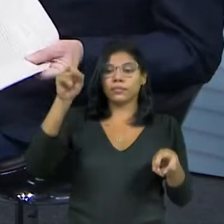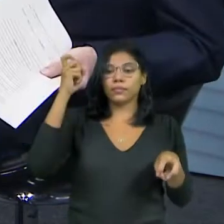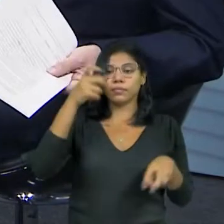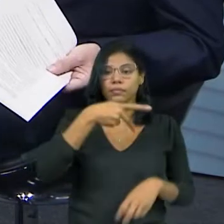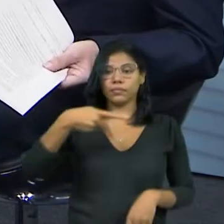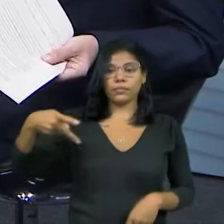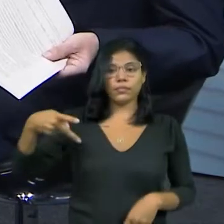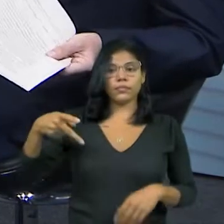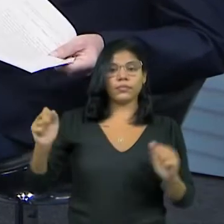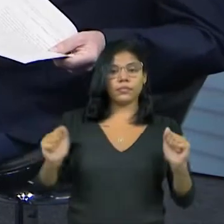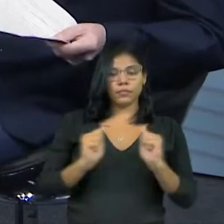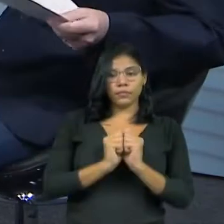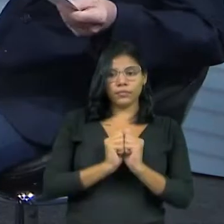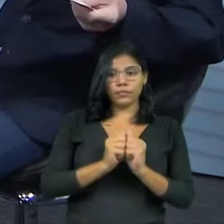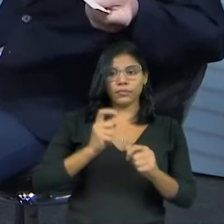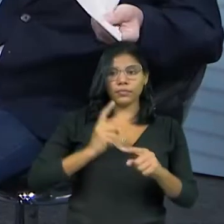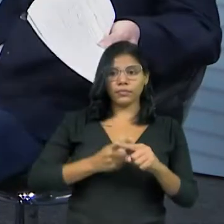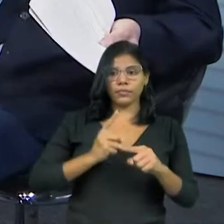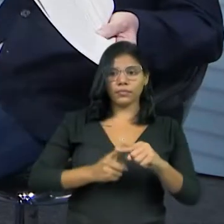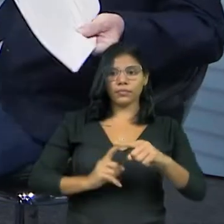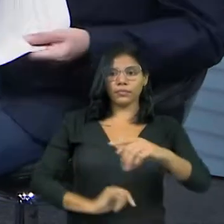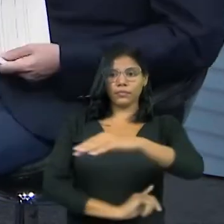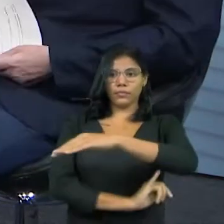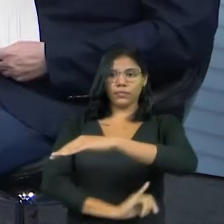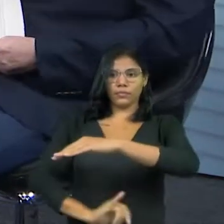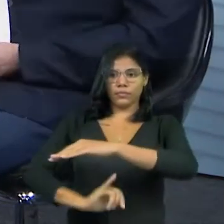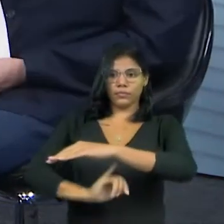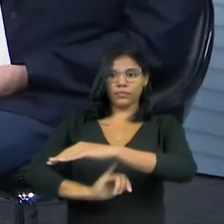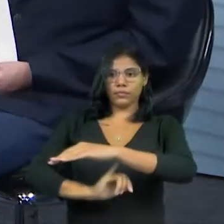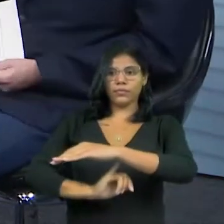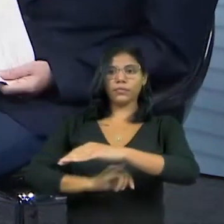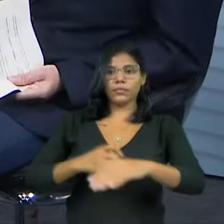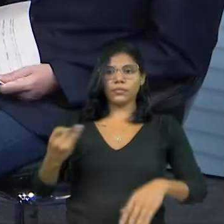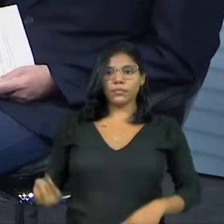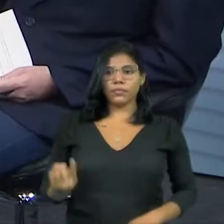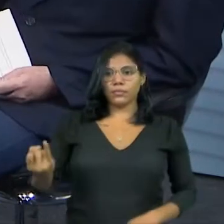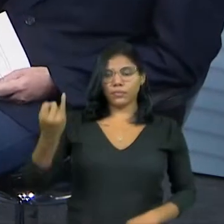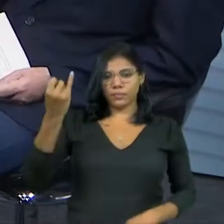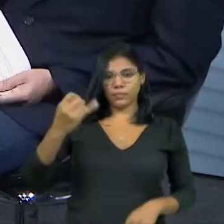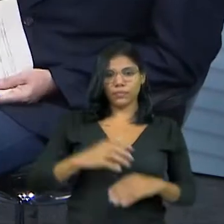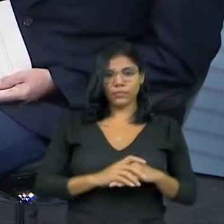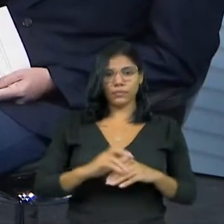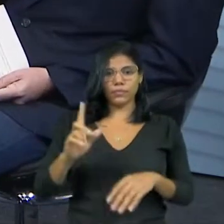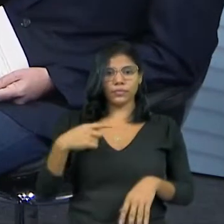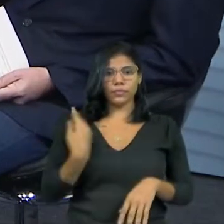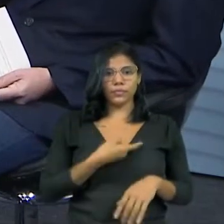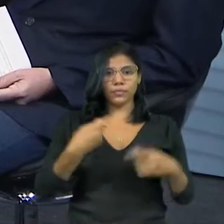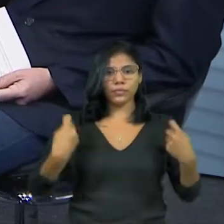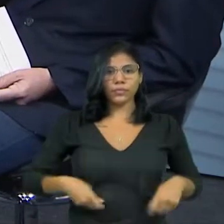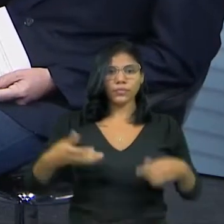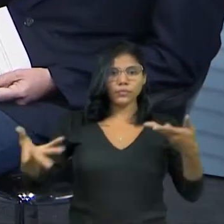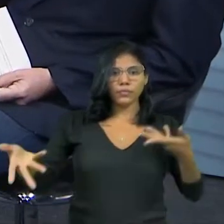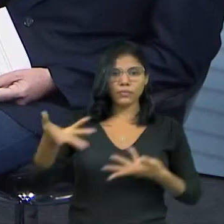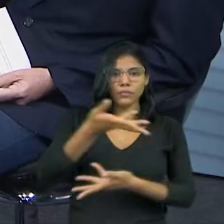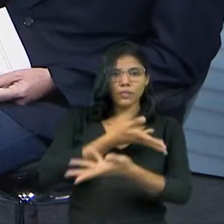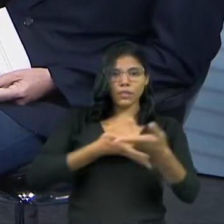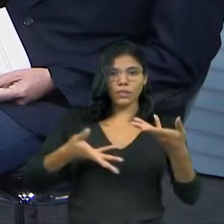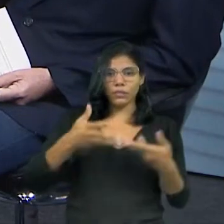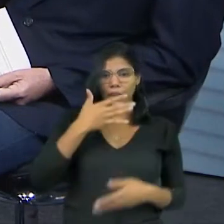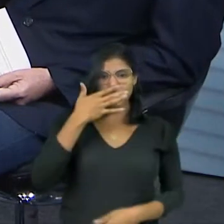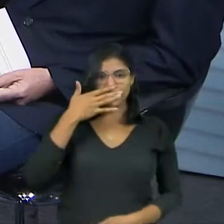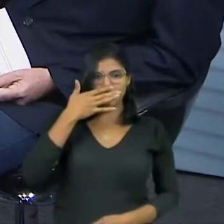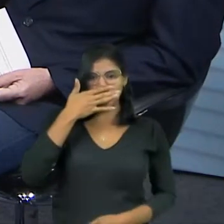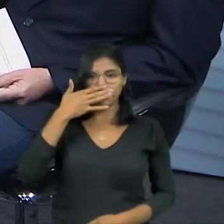ali. Eu achei legal, porque isso institucionaliza um processo. A gente precisa estar em harmonia para poder passarmos por esse